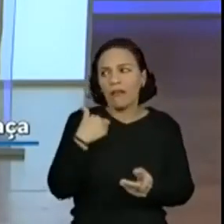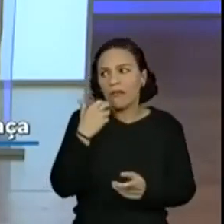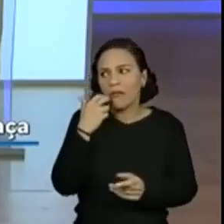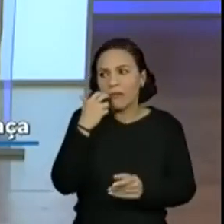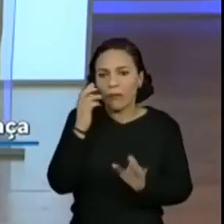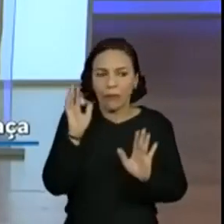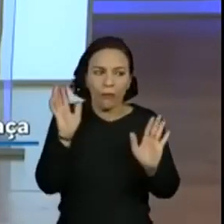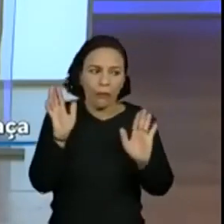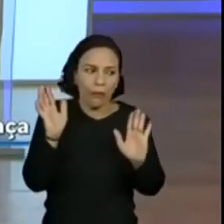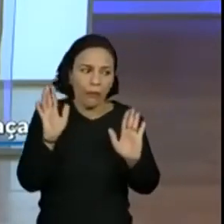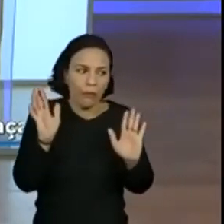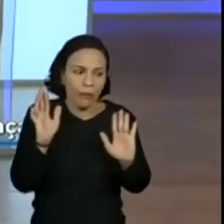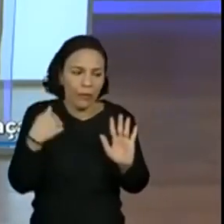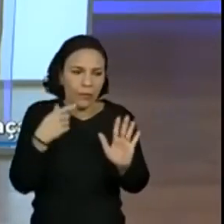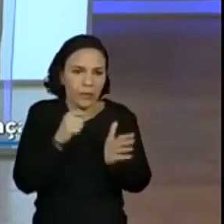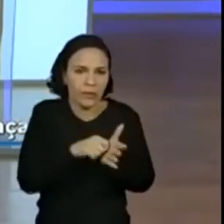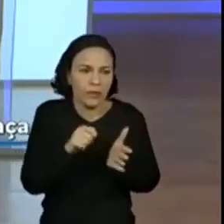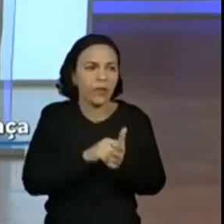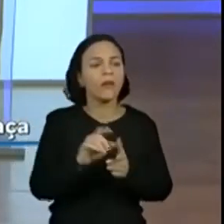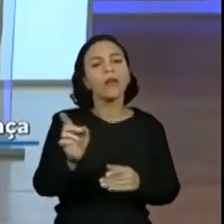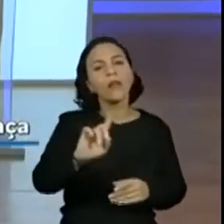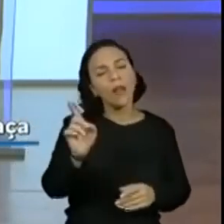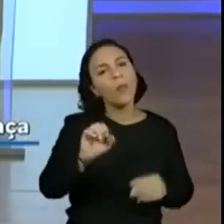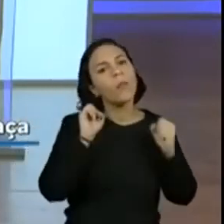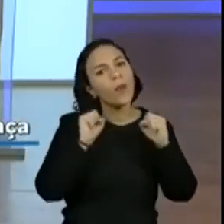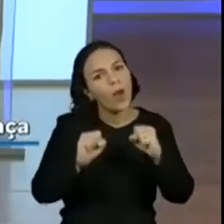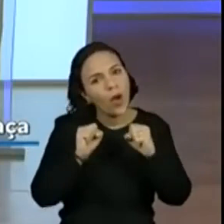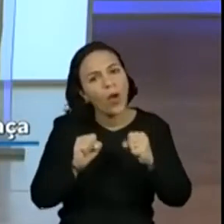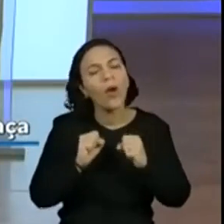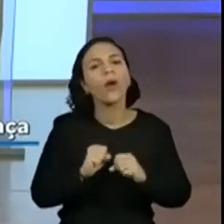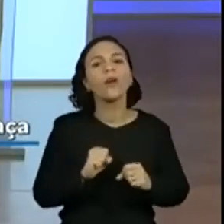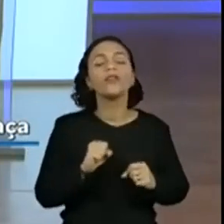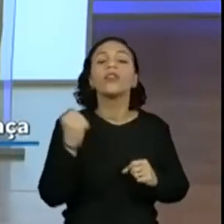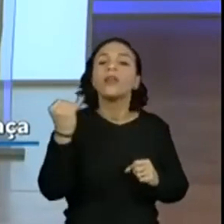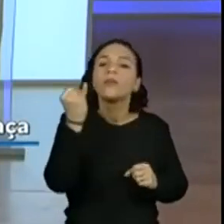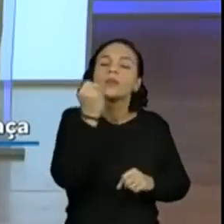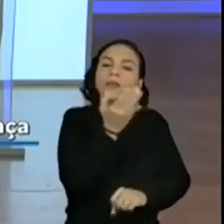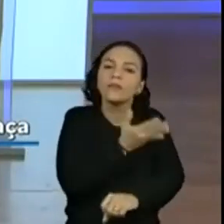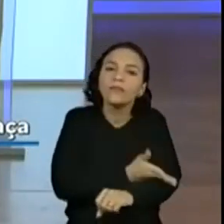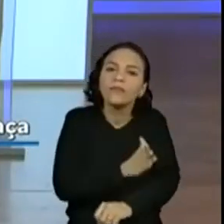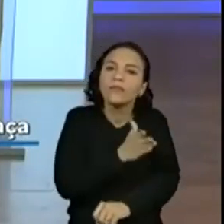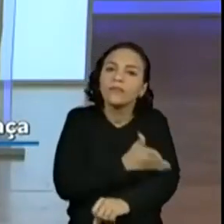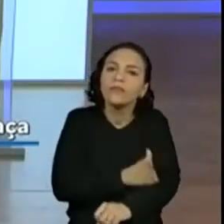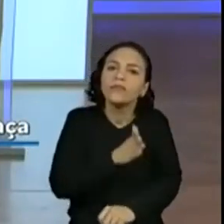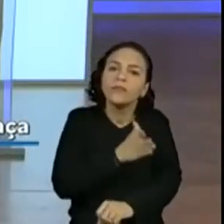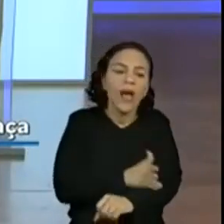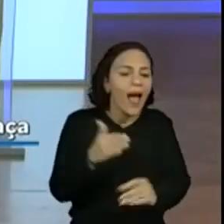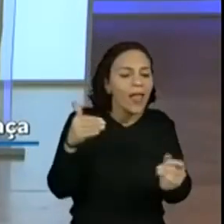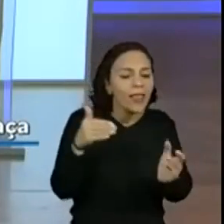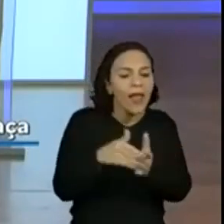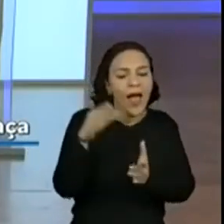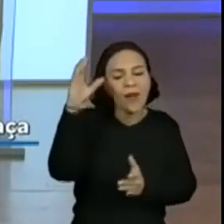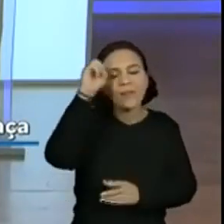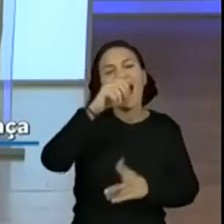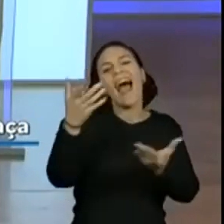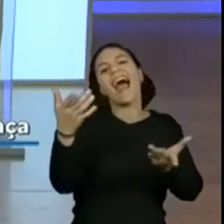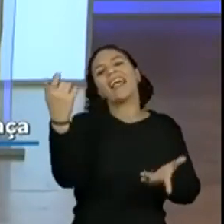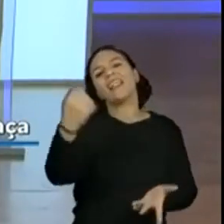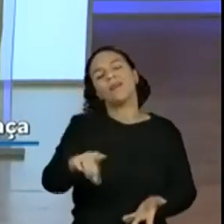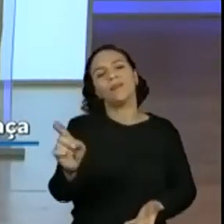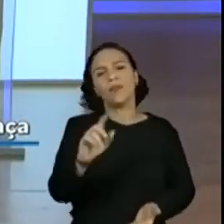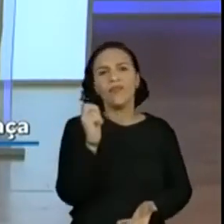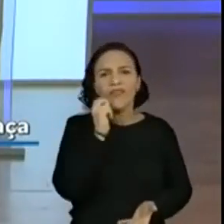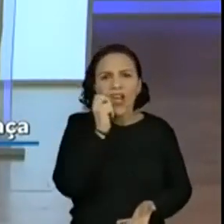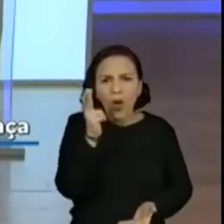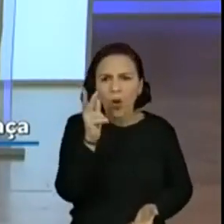vou fazer porque eu tenho que anotar, tenho que... Anote. O importante é você está treinando aquilo que você está aprendendo. Não é vergonha nenhuma